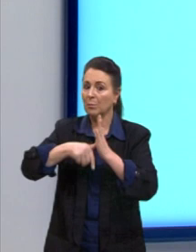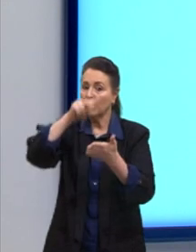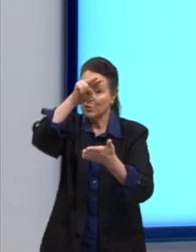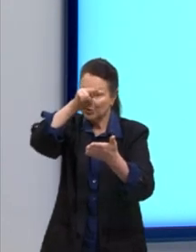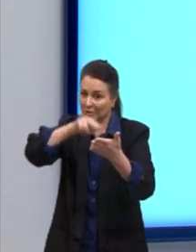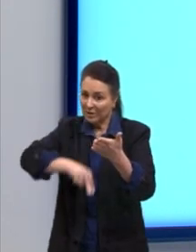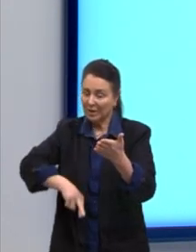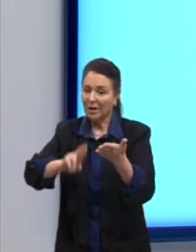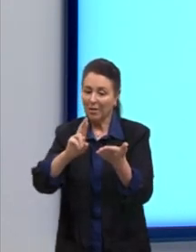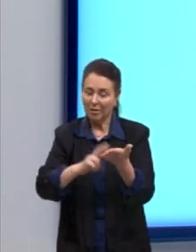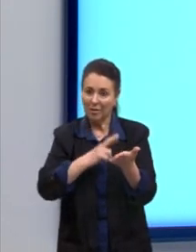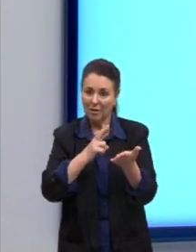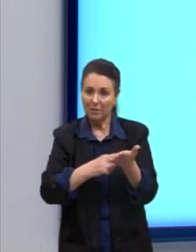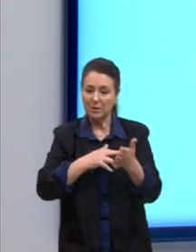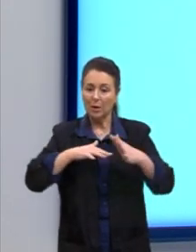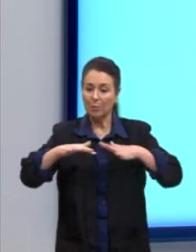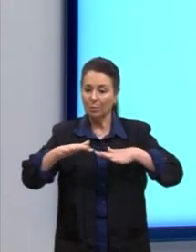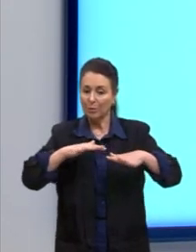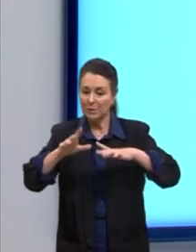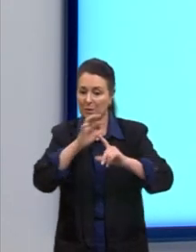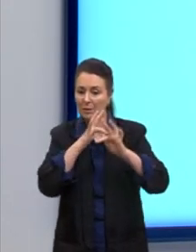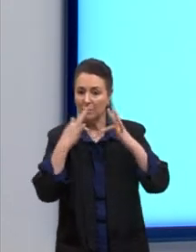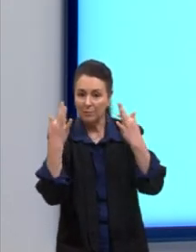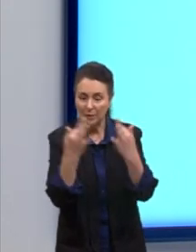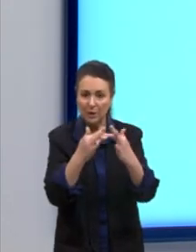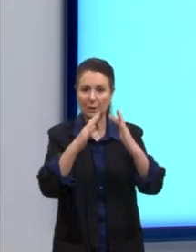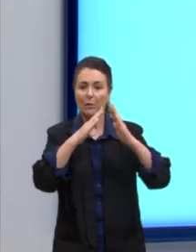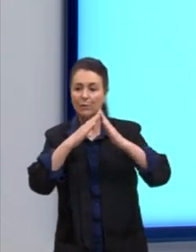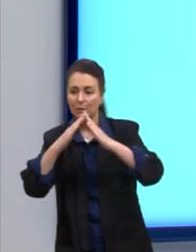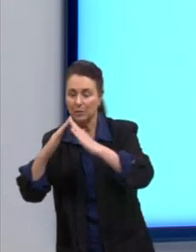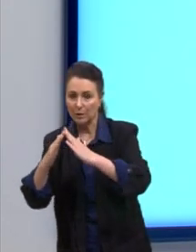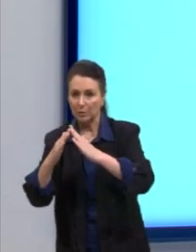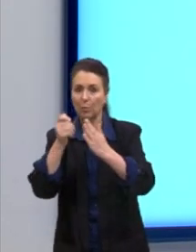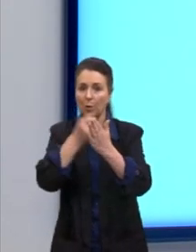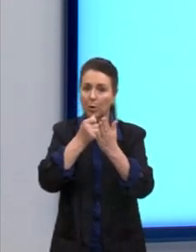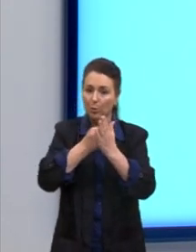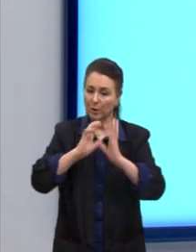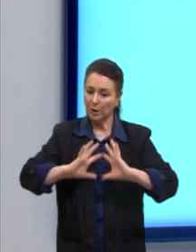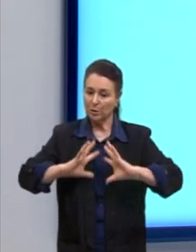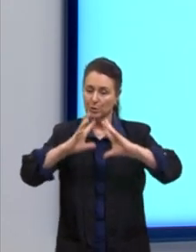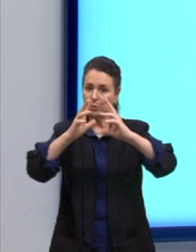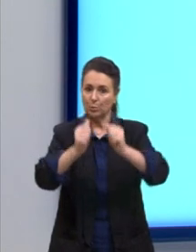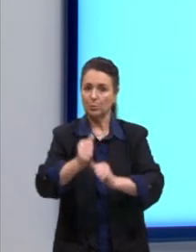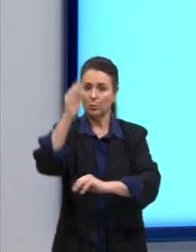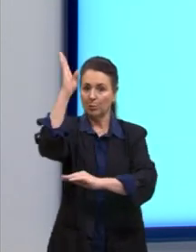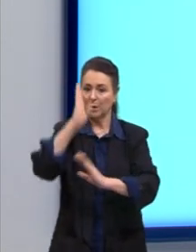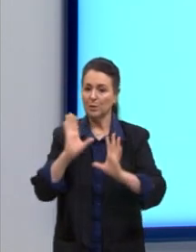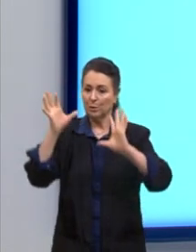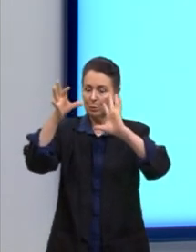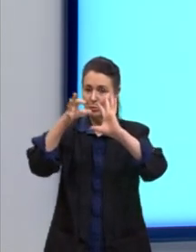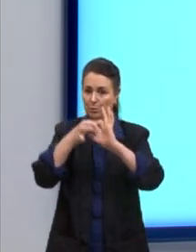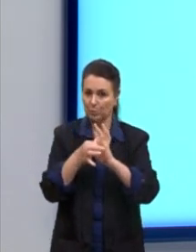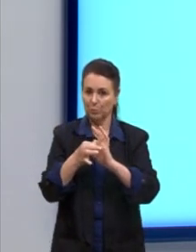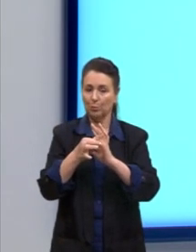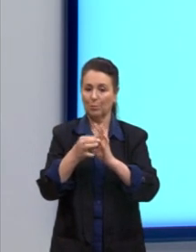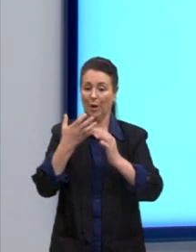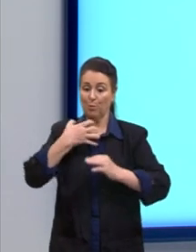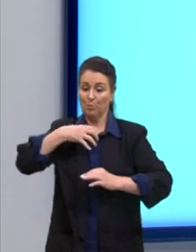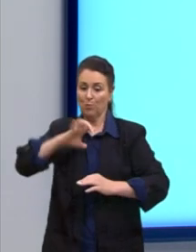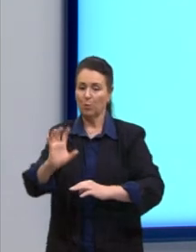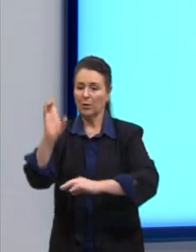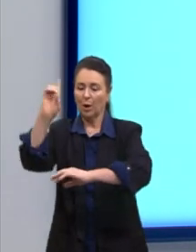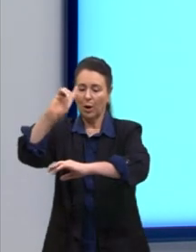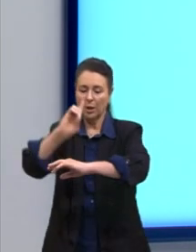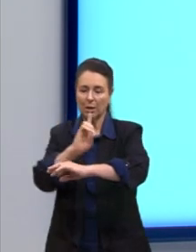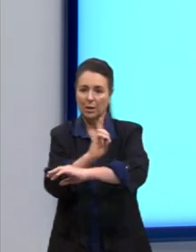a revista. Mobilize sua família e vizinhos. Essa luta é de todos nós. Brasil unido contra a dengue. E aqui embaixo tem